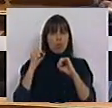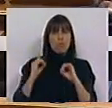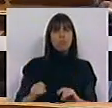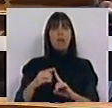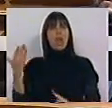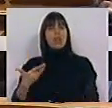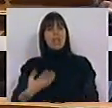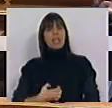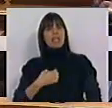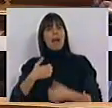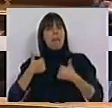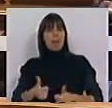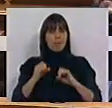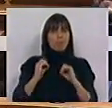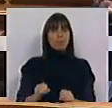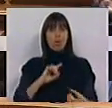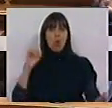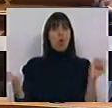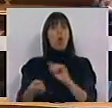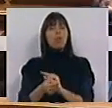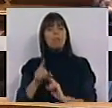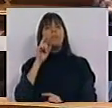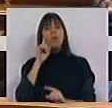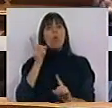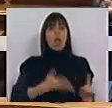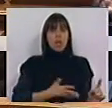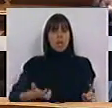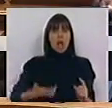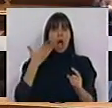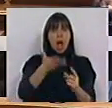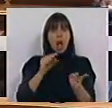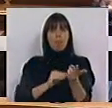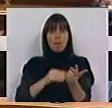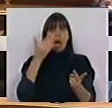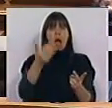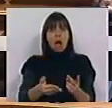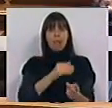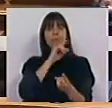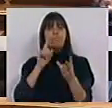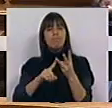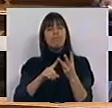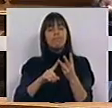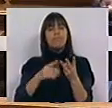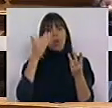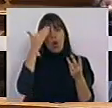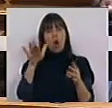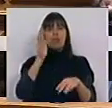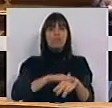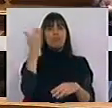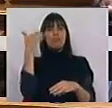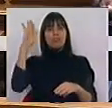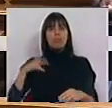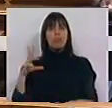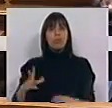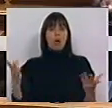direito à realização. Pelo contrário, com a garantia do desemprego, da pobreza e com o convite à imigração.